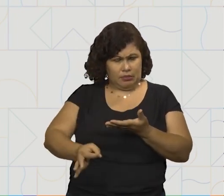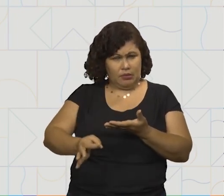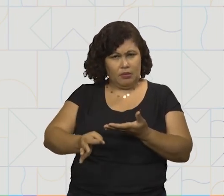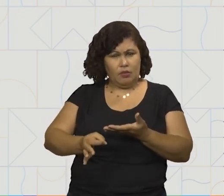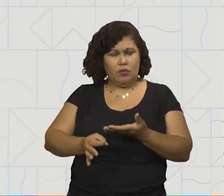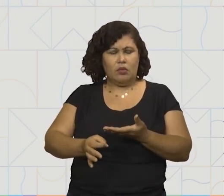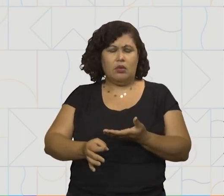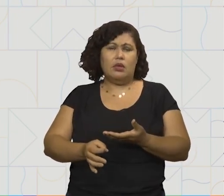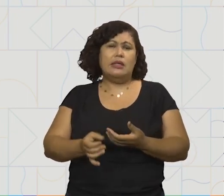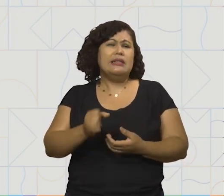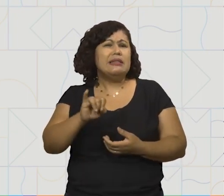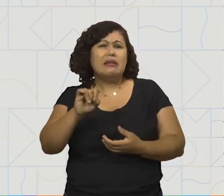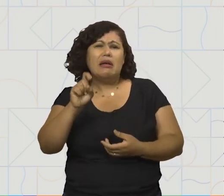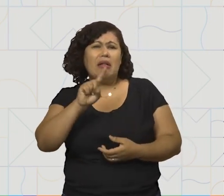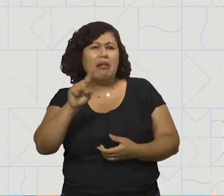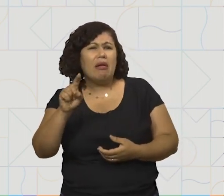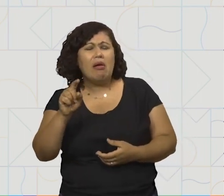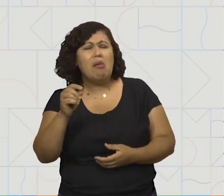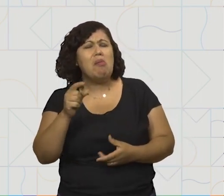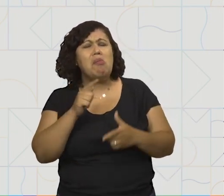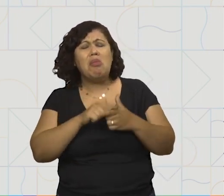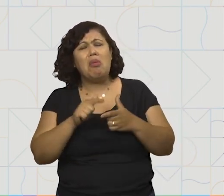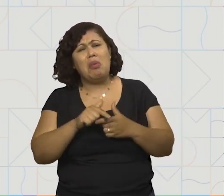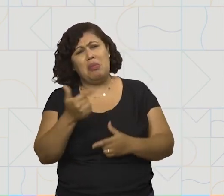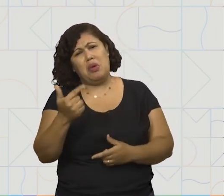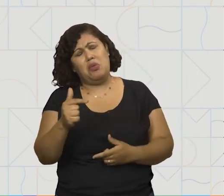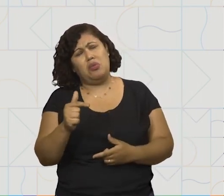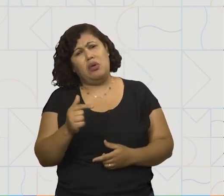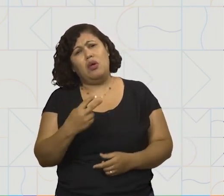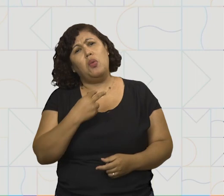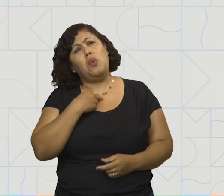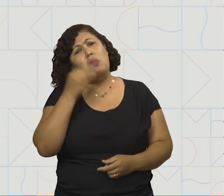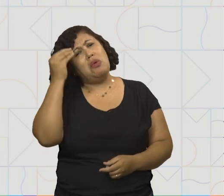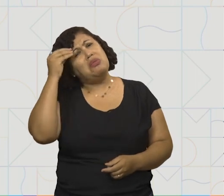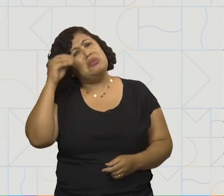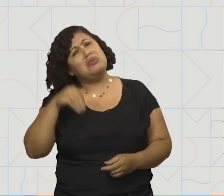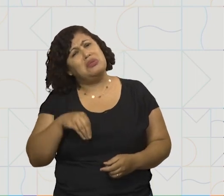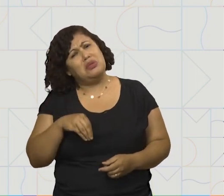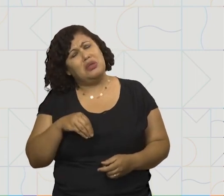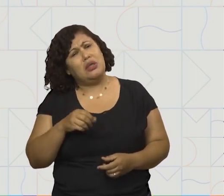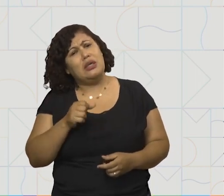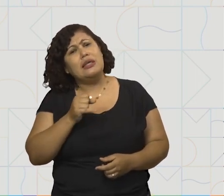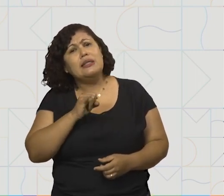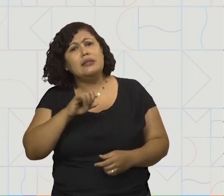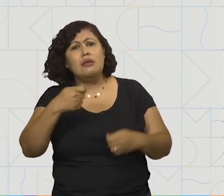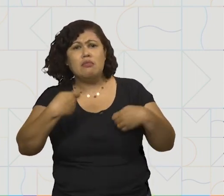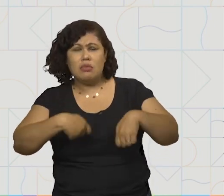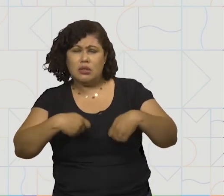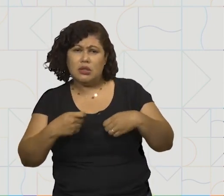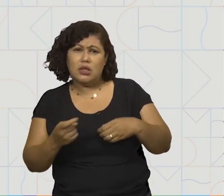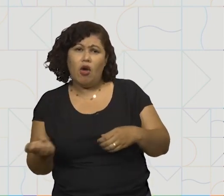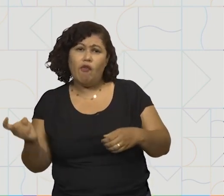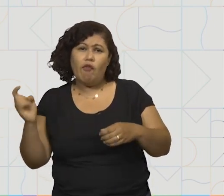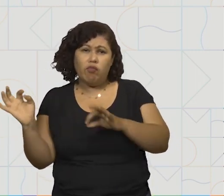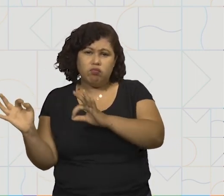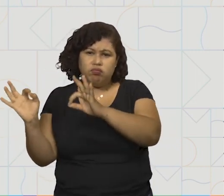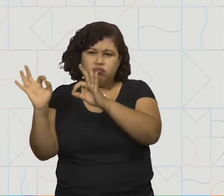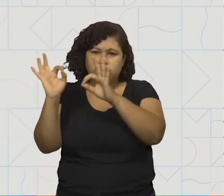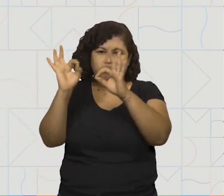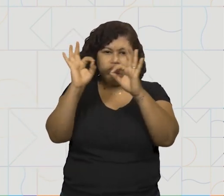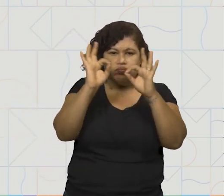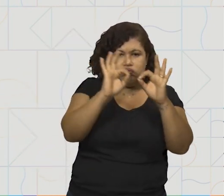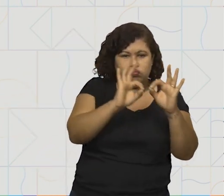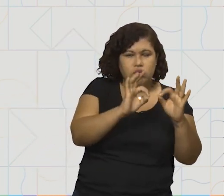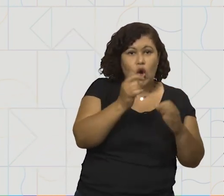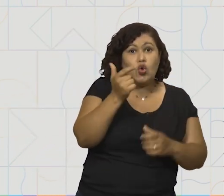problema. O importante é não desistir. Se for necessário, volte a este vídeo e